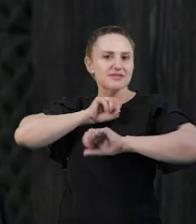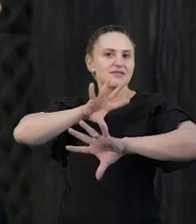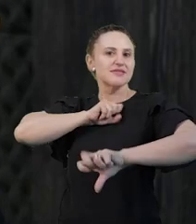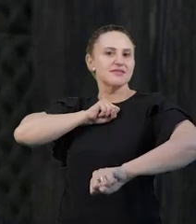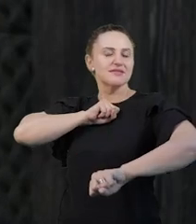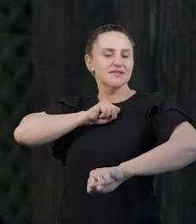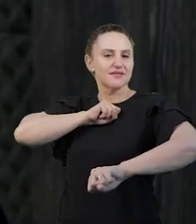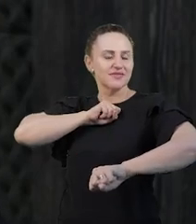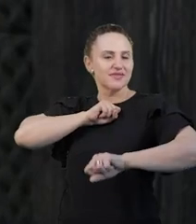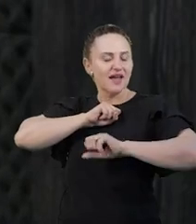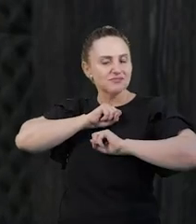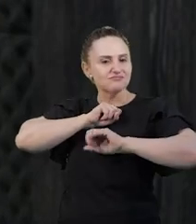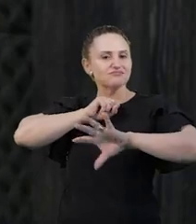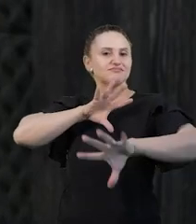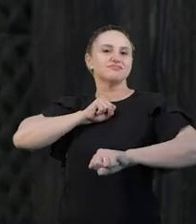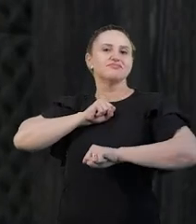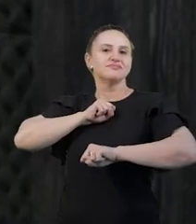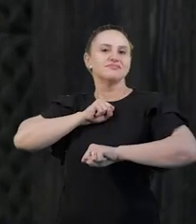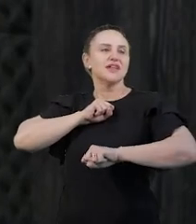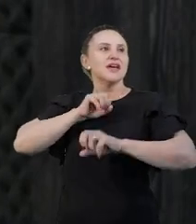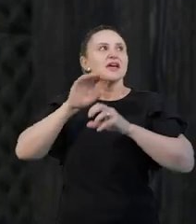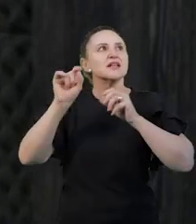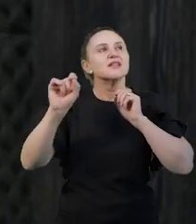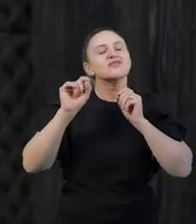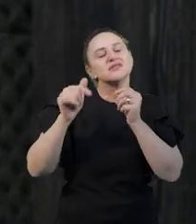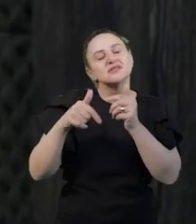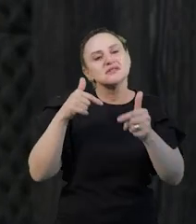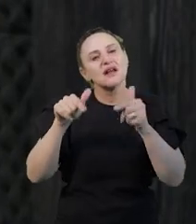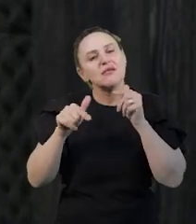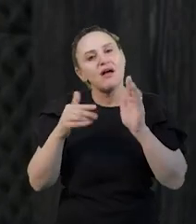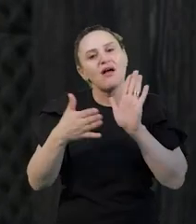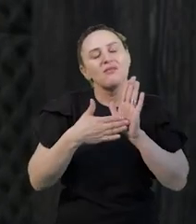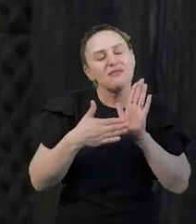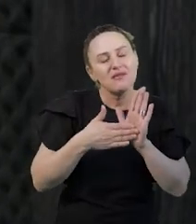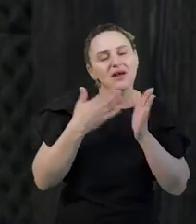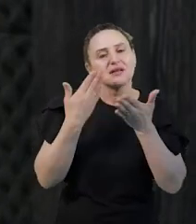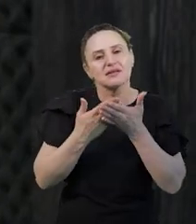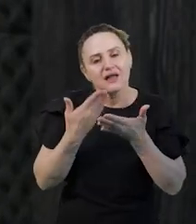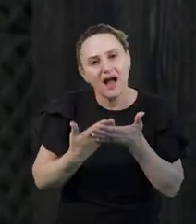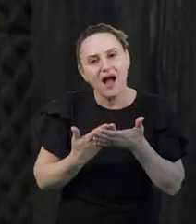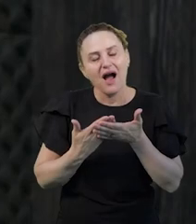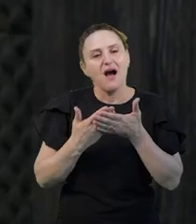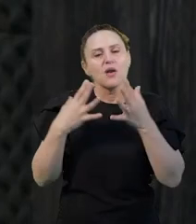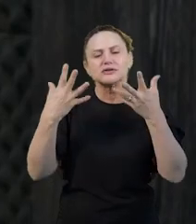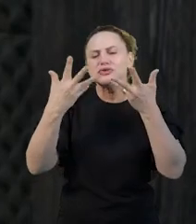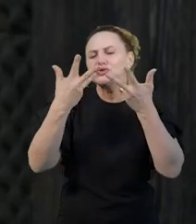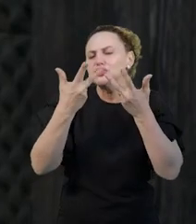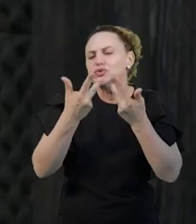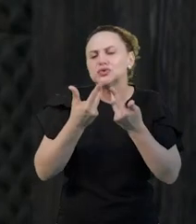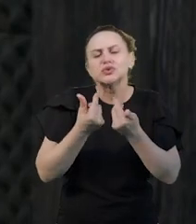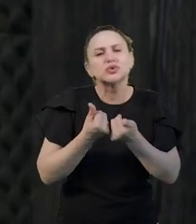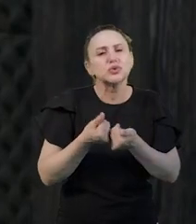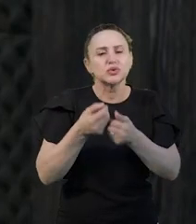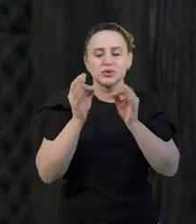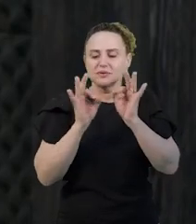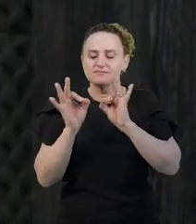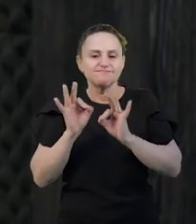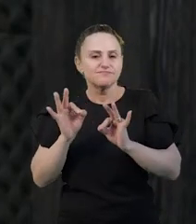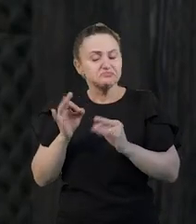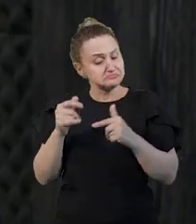Esse é o grande desafio, porque você trabalha com um plano de aula, tudo prontinho, acabado, você chega lá e você trabalha bem.